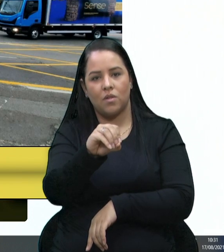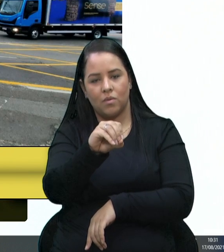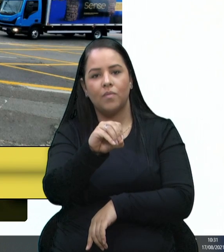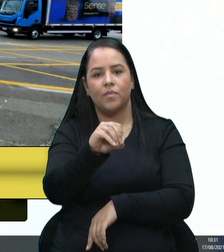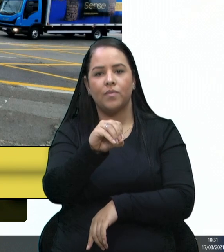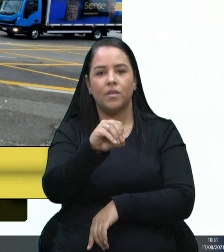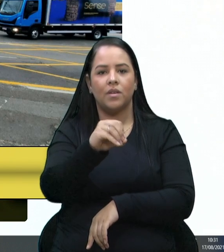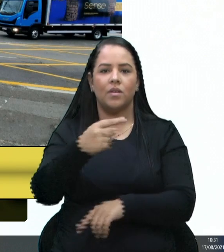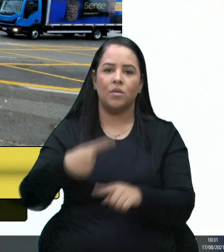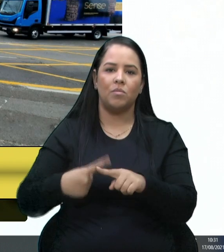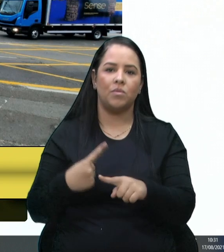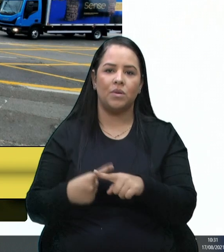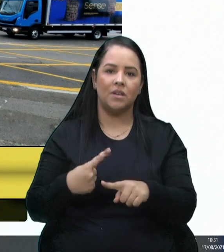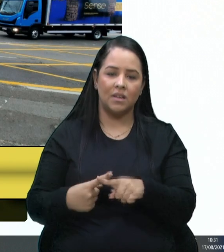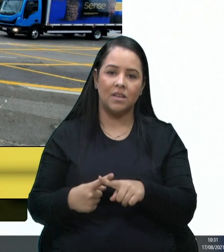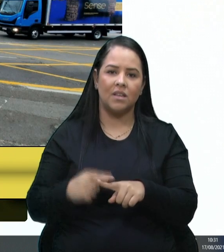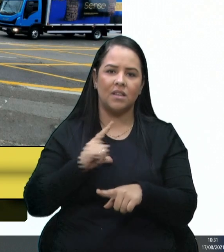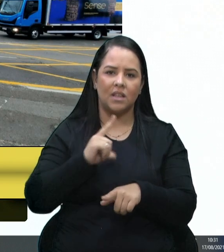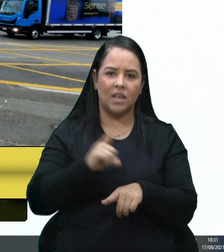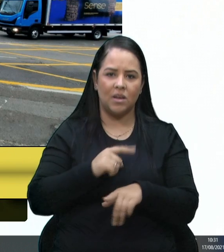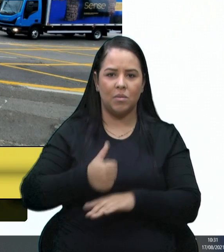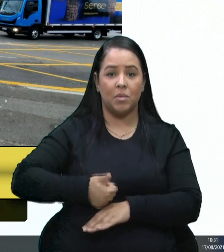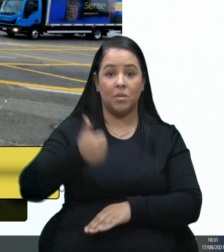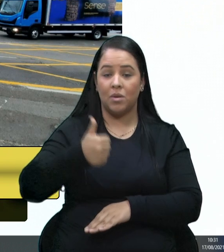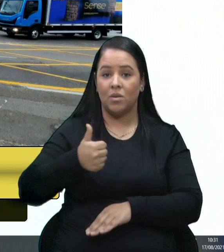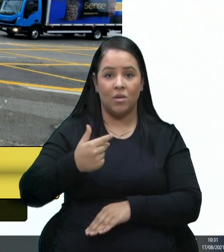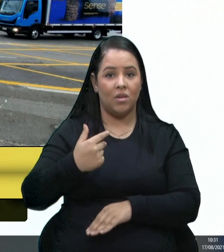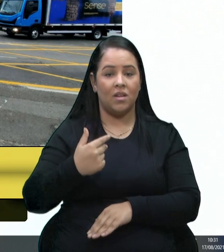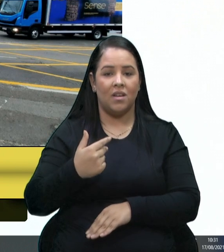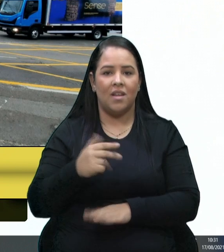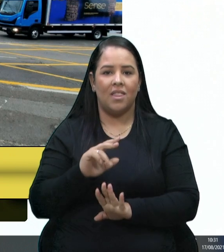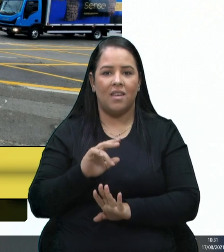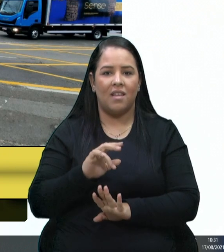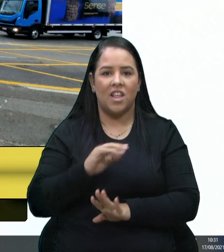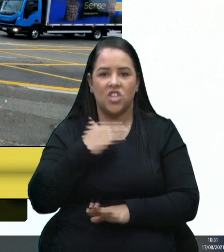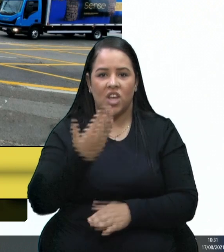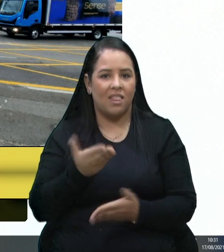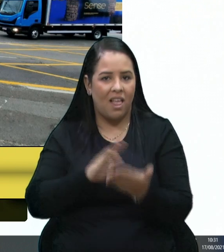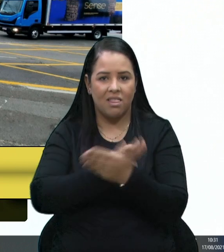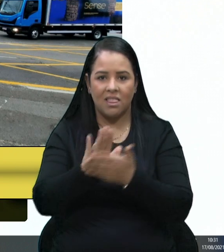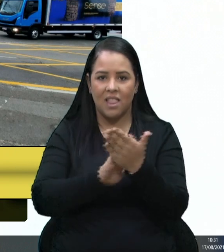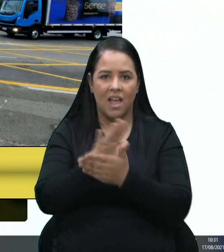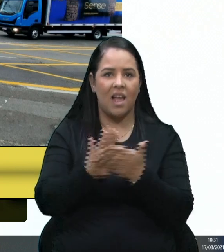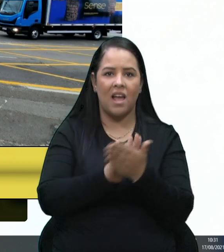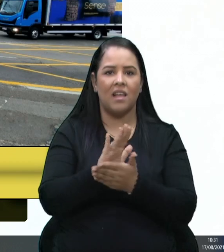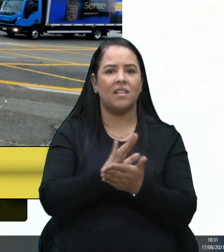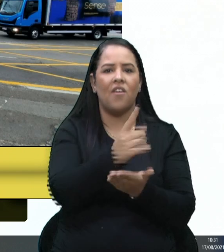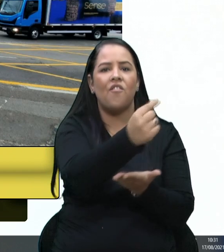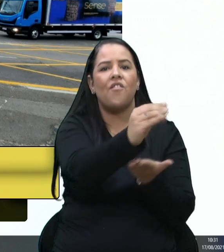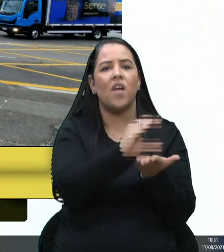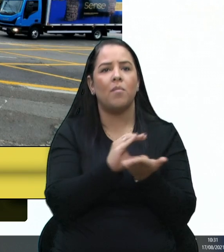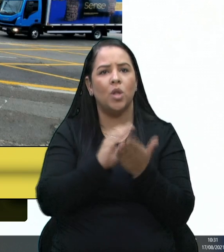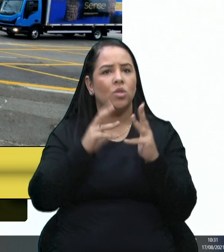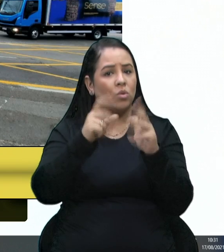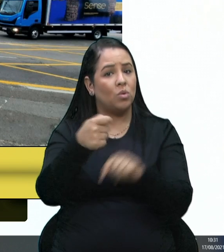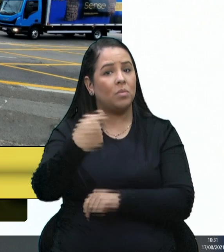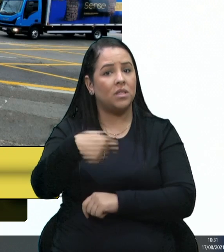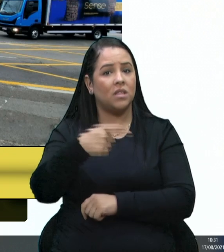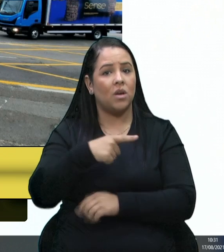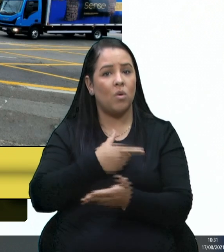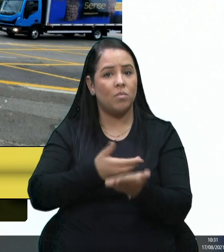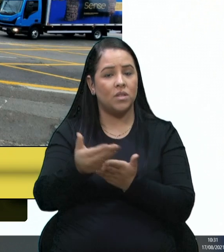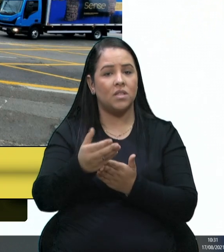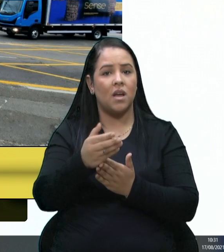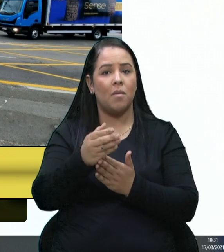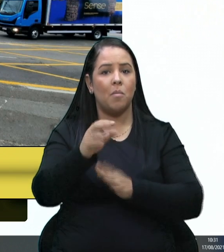Primeiro passo. Não adianta nós ir atrás de verbas. Tem que ter o projeto. Tudo começa pelo projeto. A parte, senhor vereador. O estudo